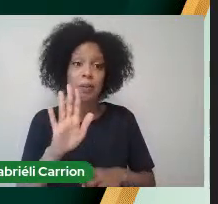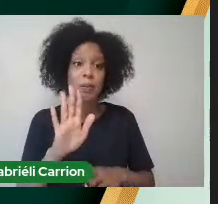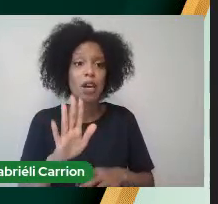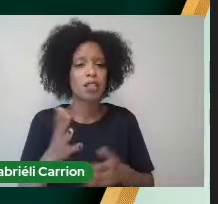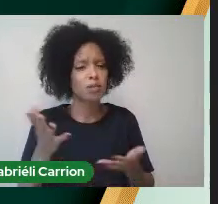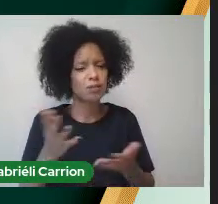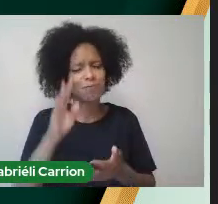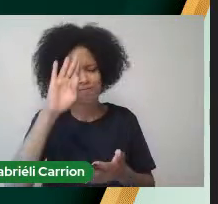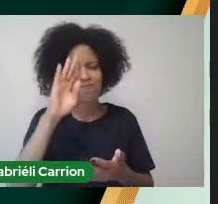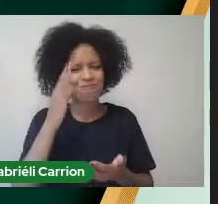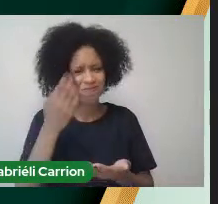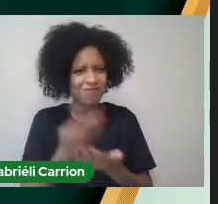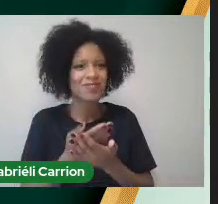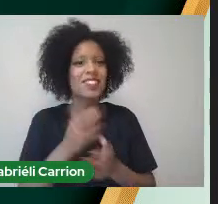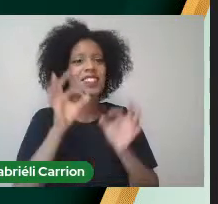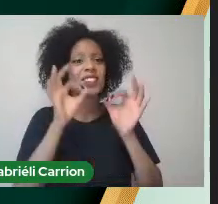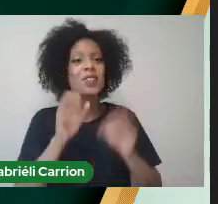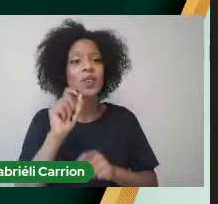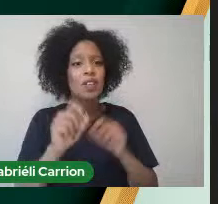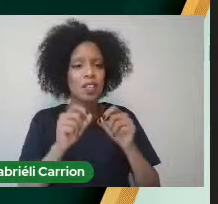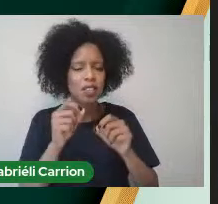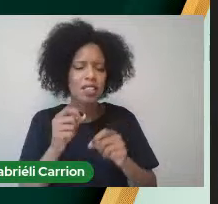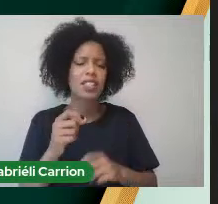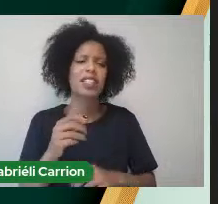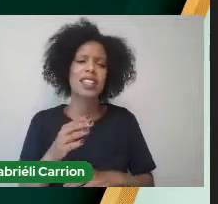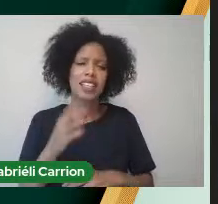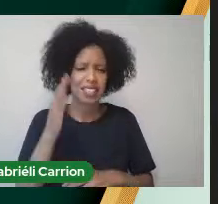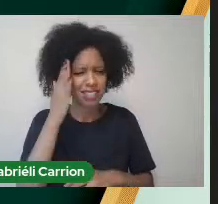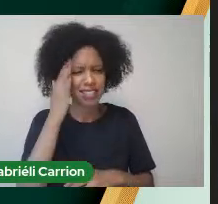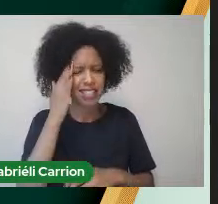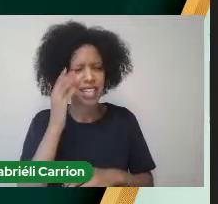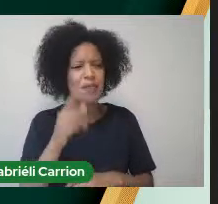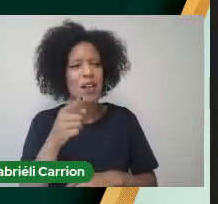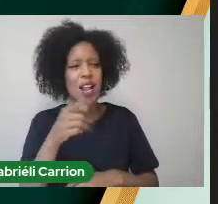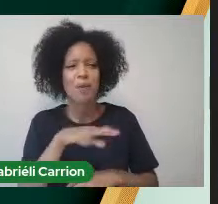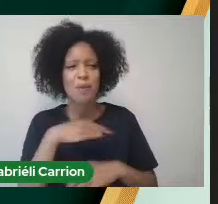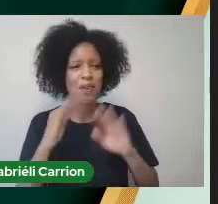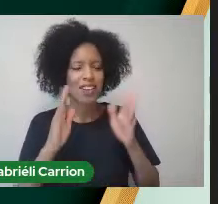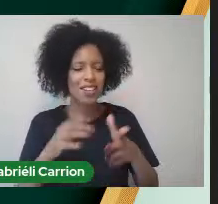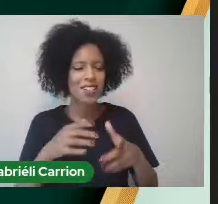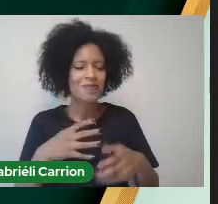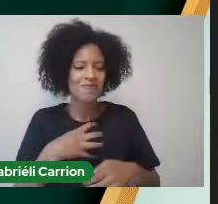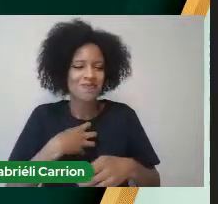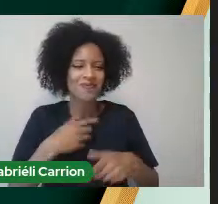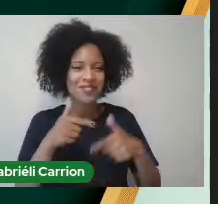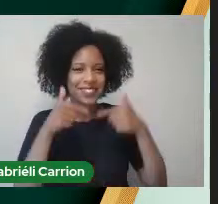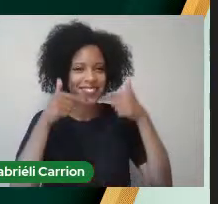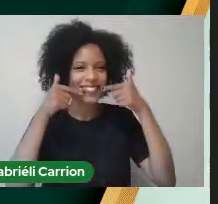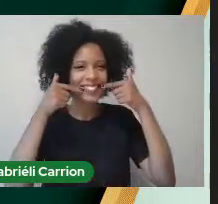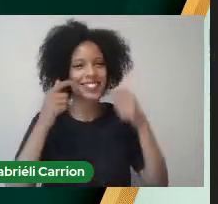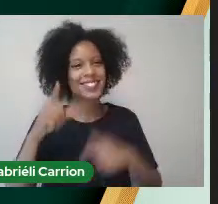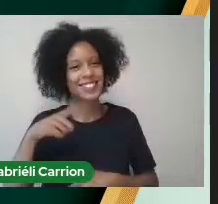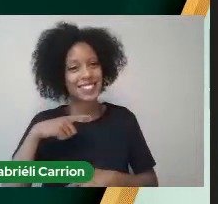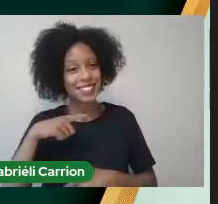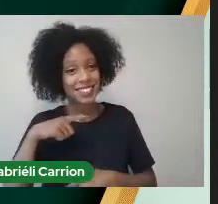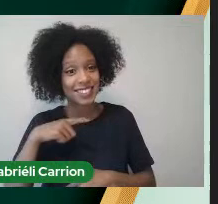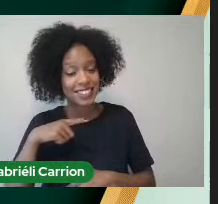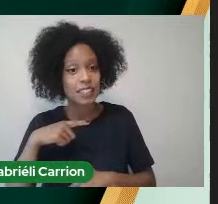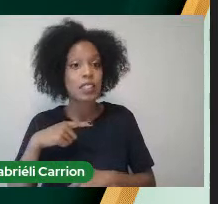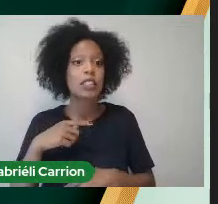certeza Que estão Com imenso sorriso E orgulhosos De nossas conquistas Por outro lado